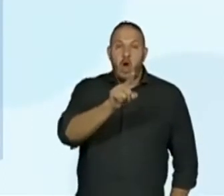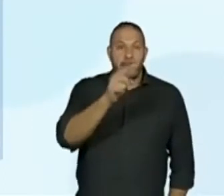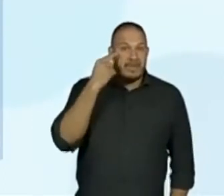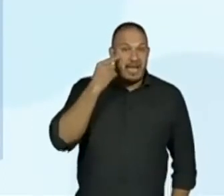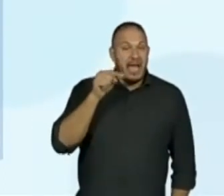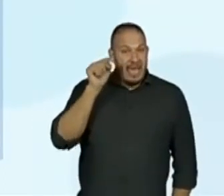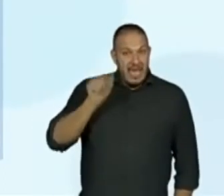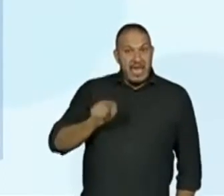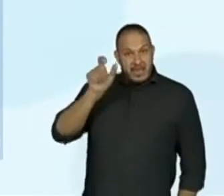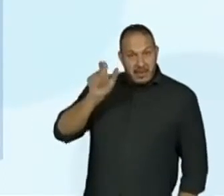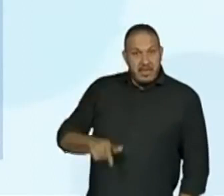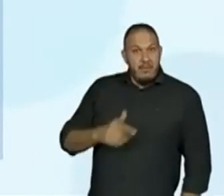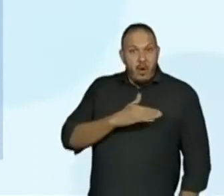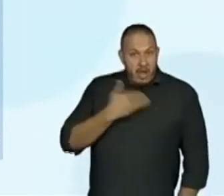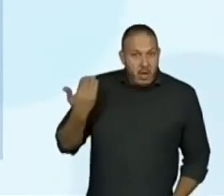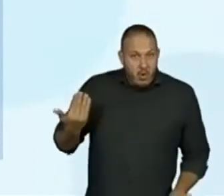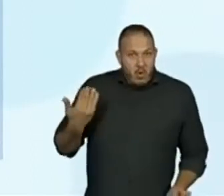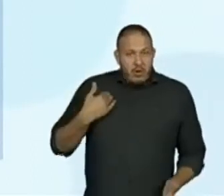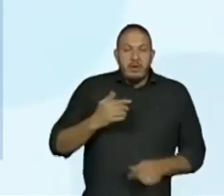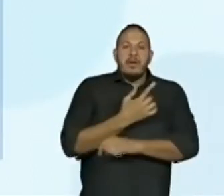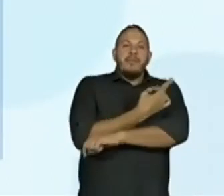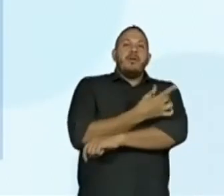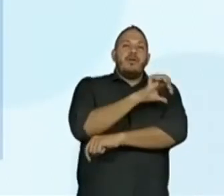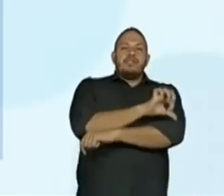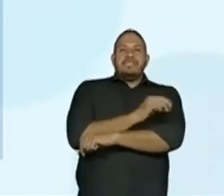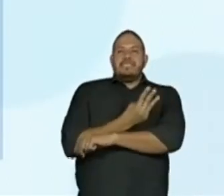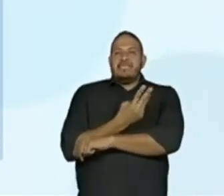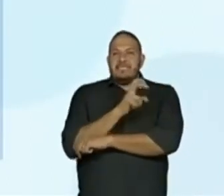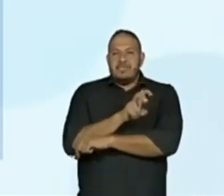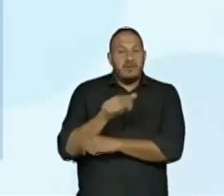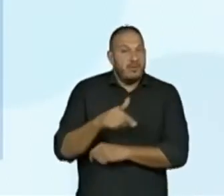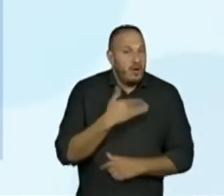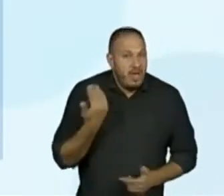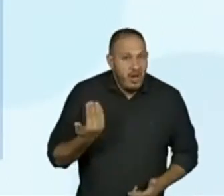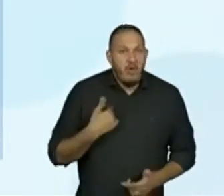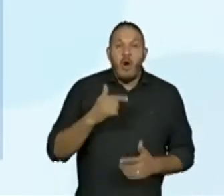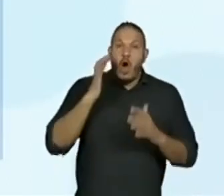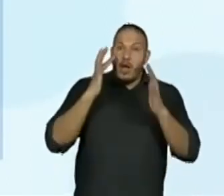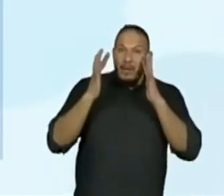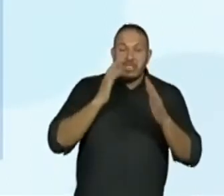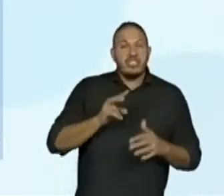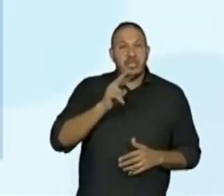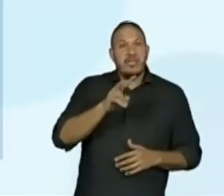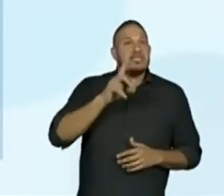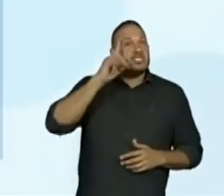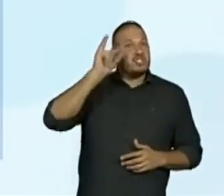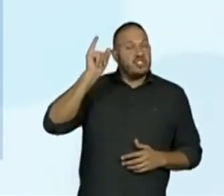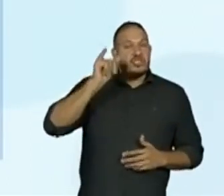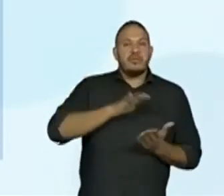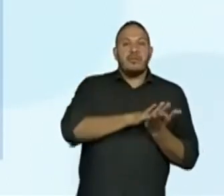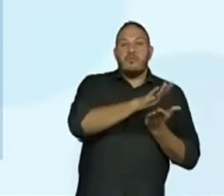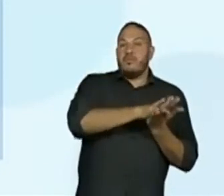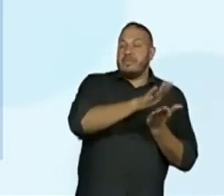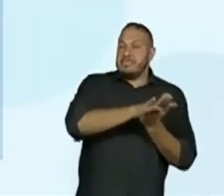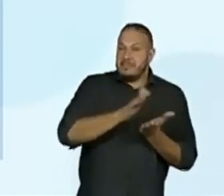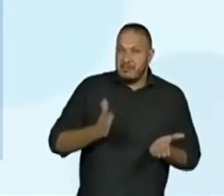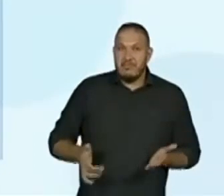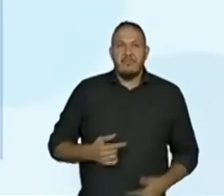O Fernando Pessoa morreu em 1935. Dá uma olhada nessas datas aqui de publicação.